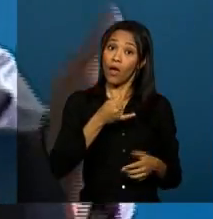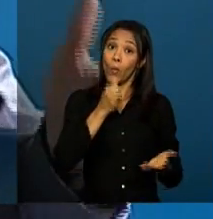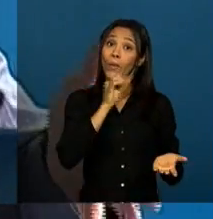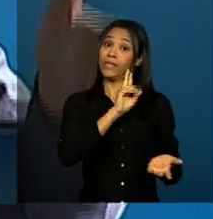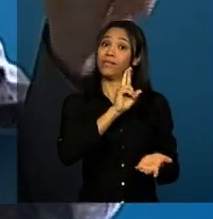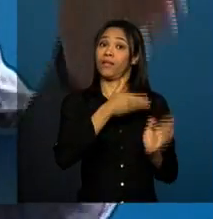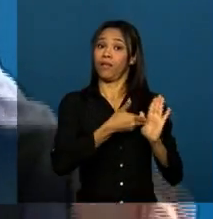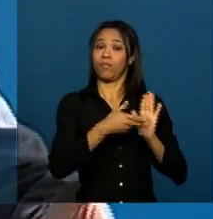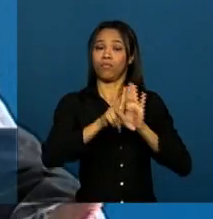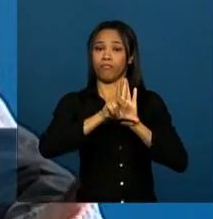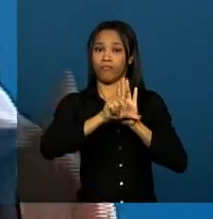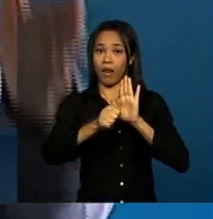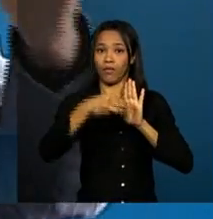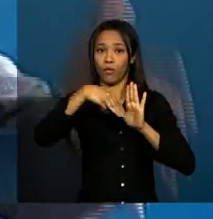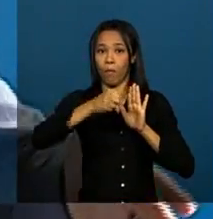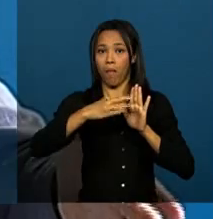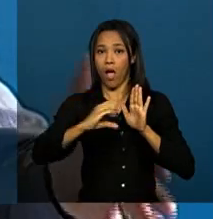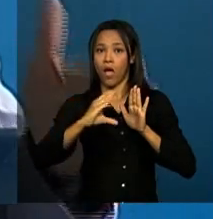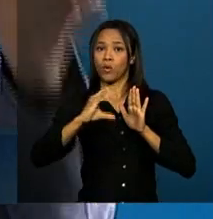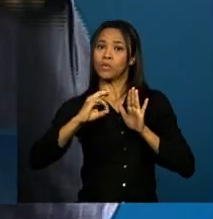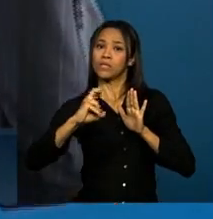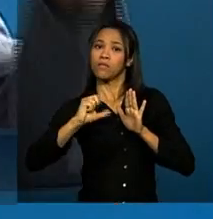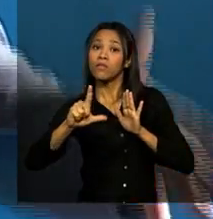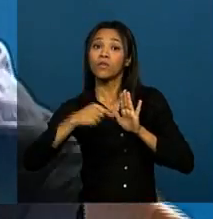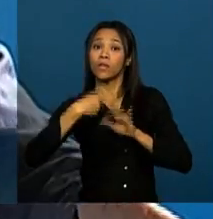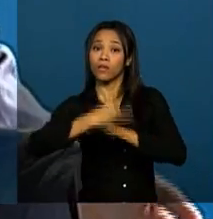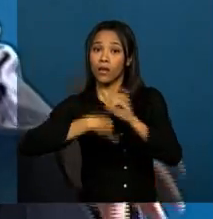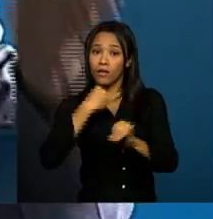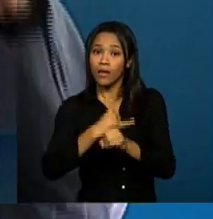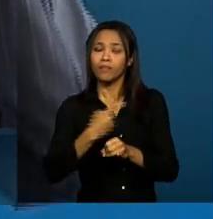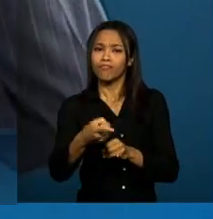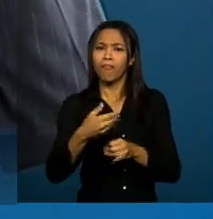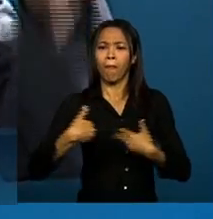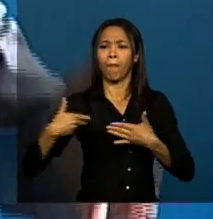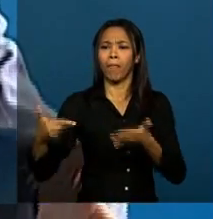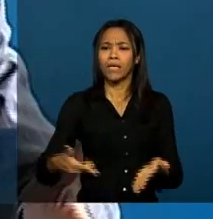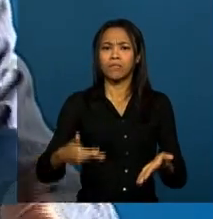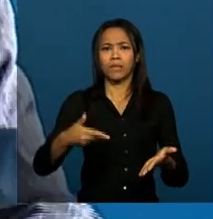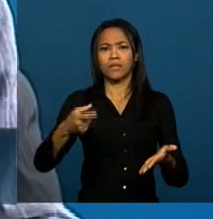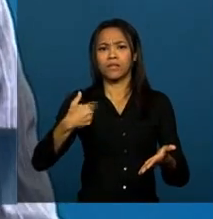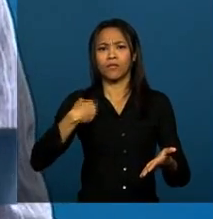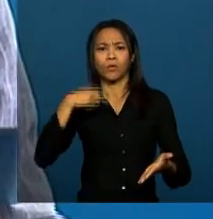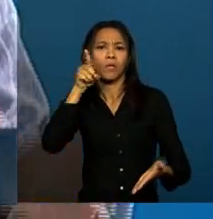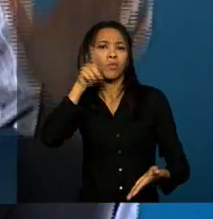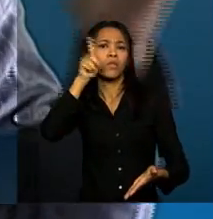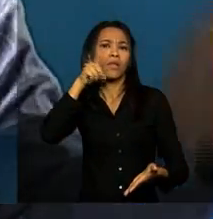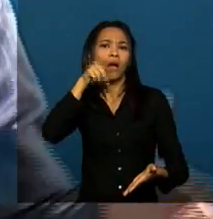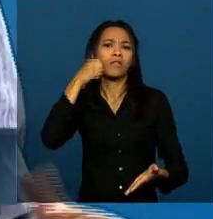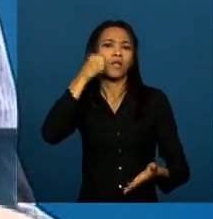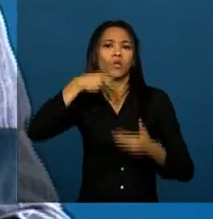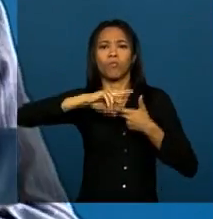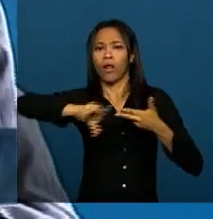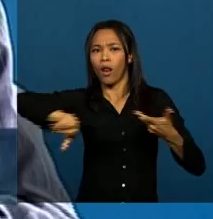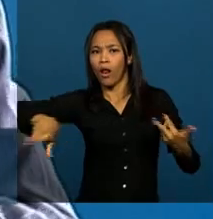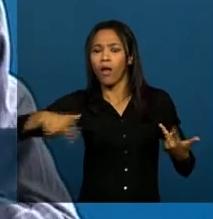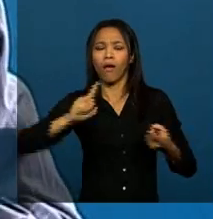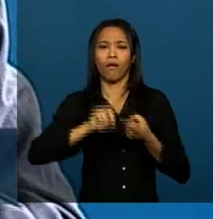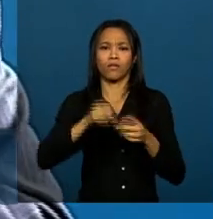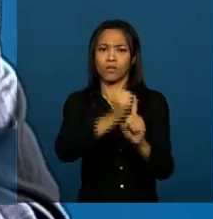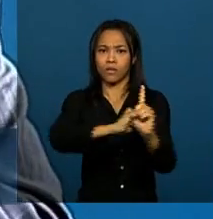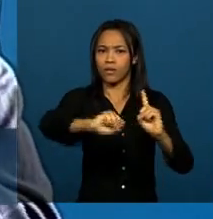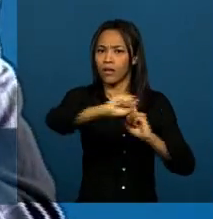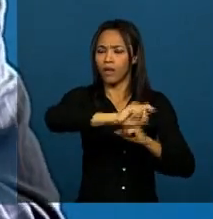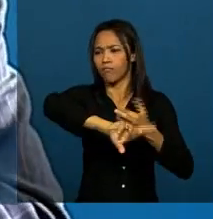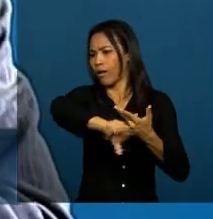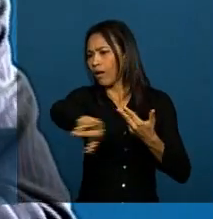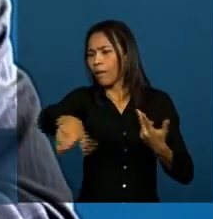de como o país pode, através do seu parlamento, da participação da sociedade, do executivo, dos seus intelectuais e